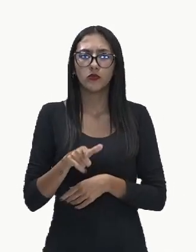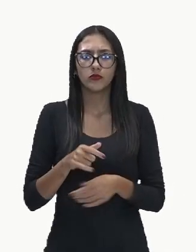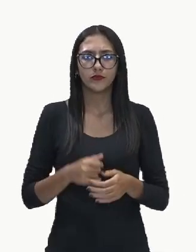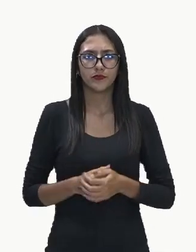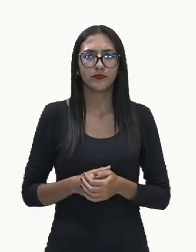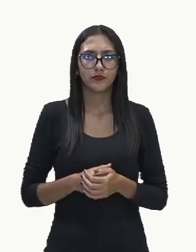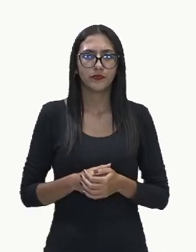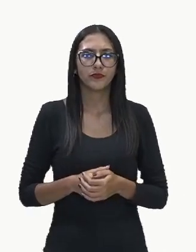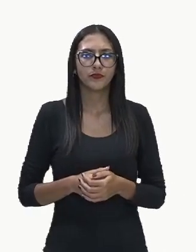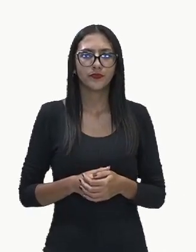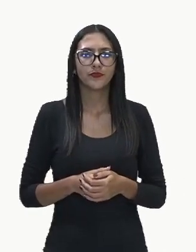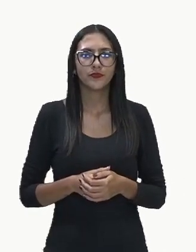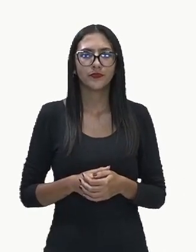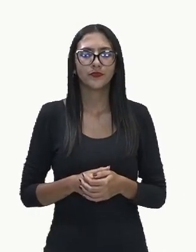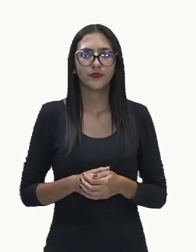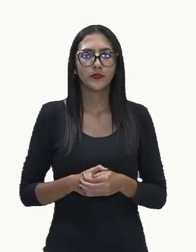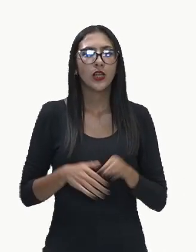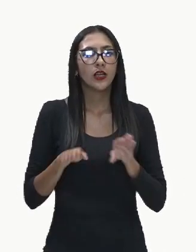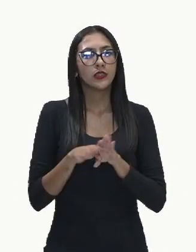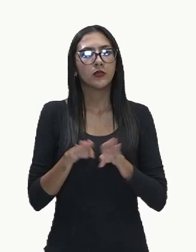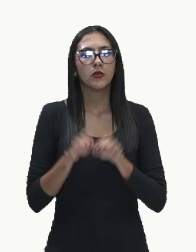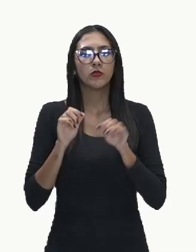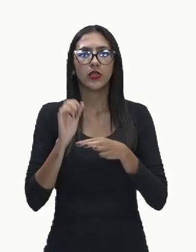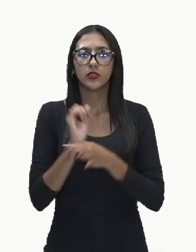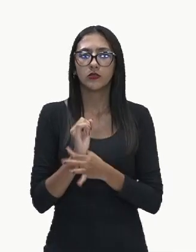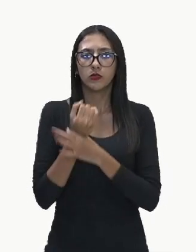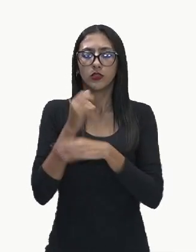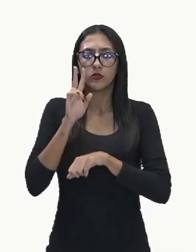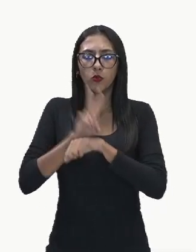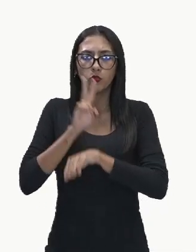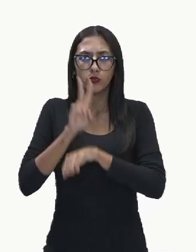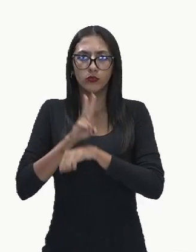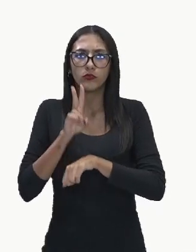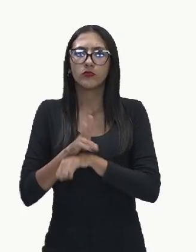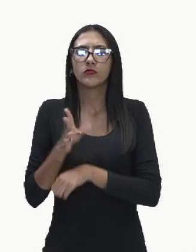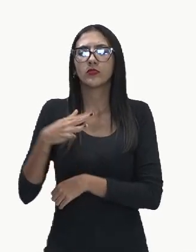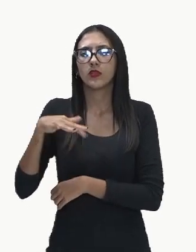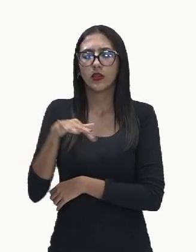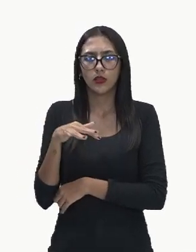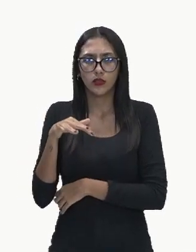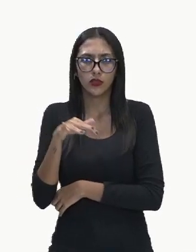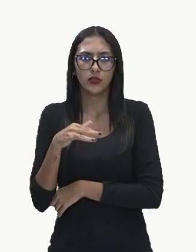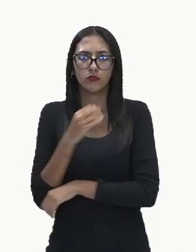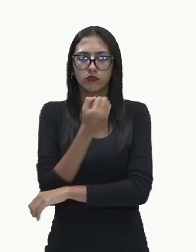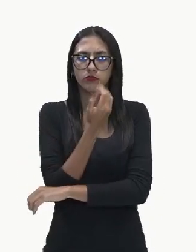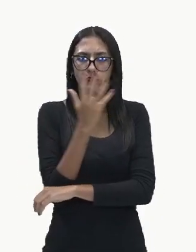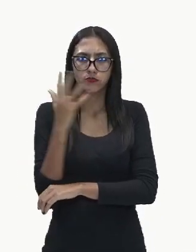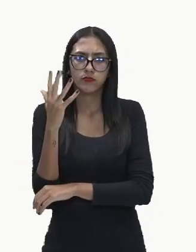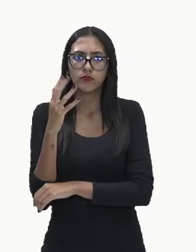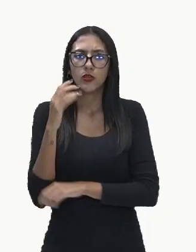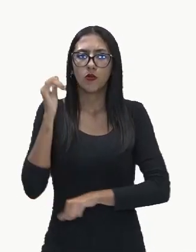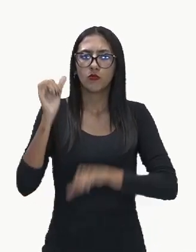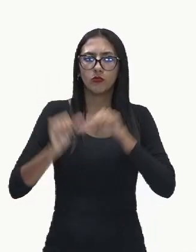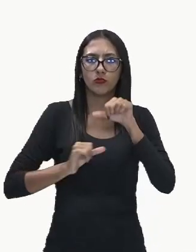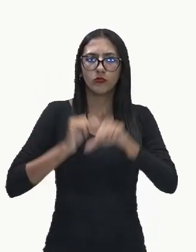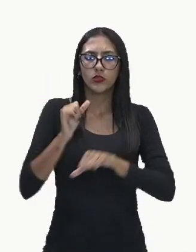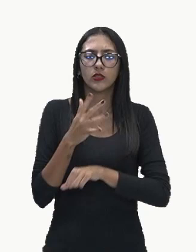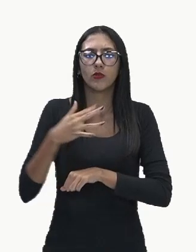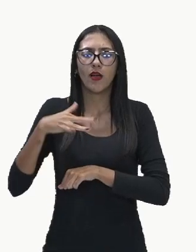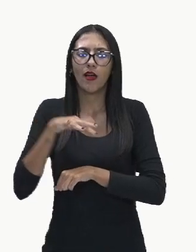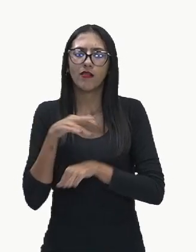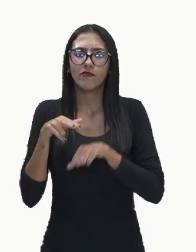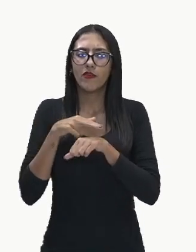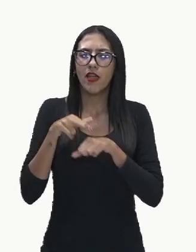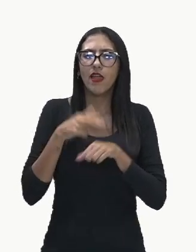tínhamos os lixões garantir a preservação e o uso sustentável dessas áreas recuperadas transformando-as em espaços